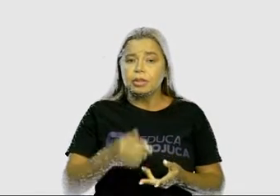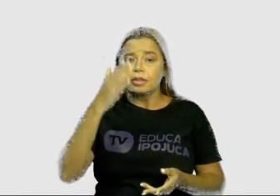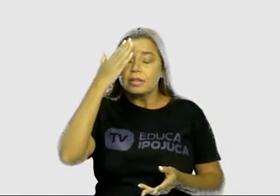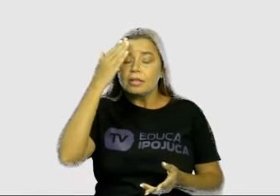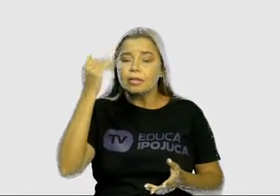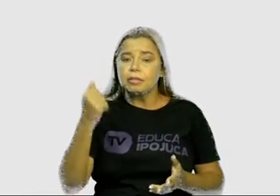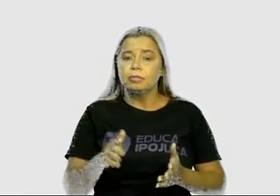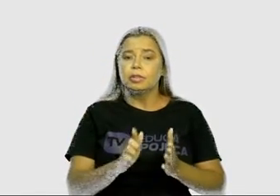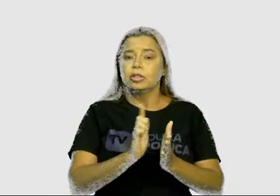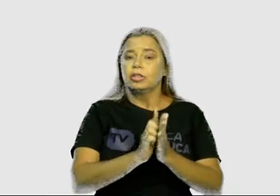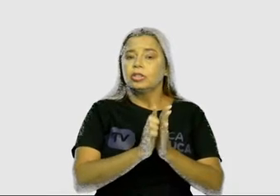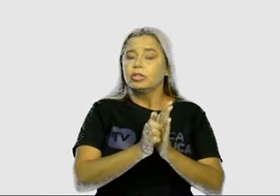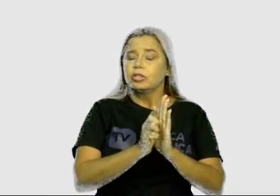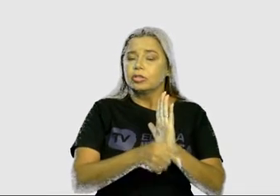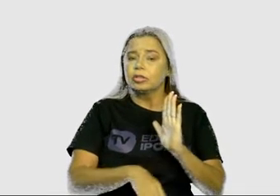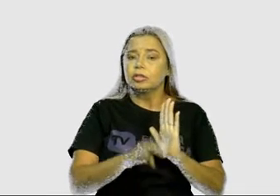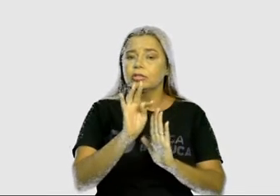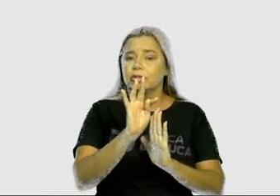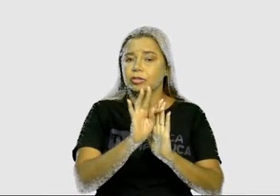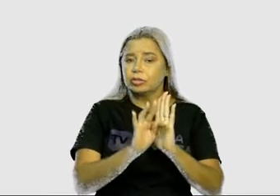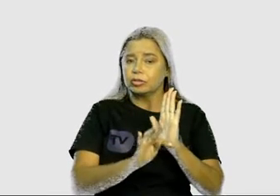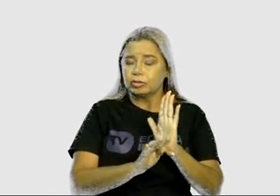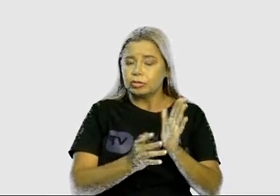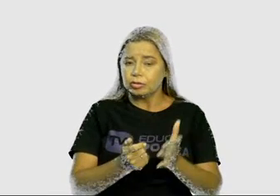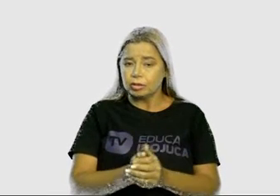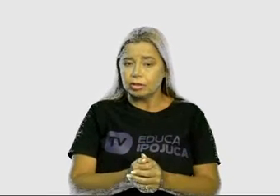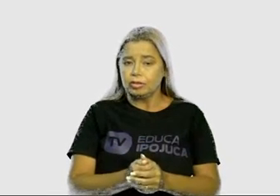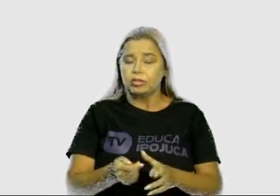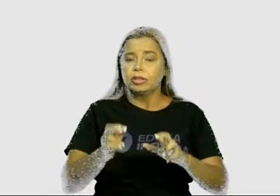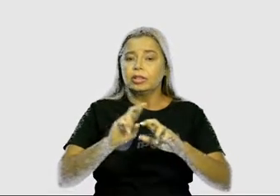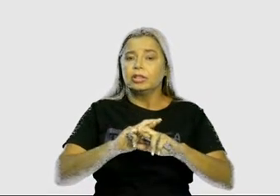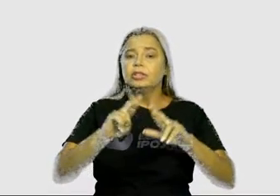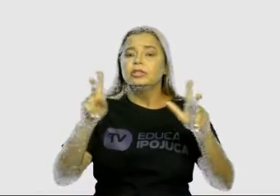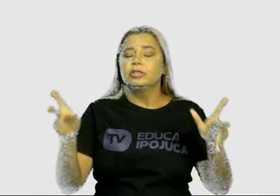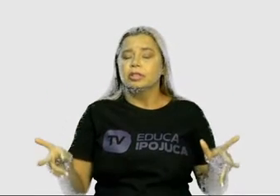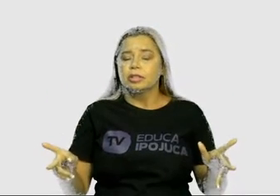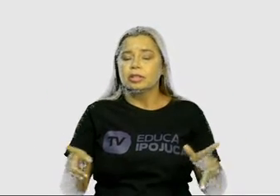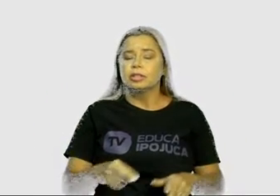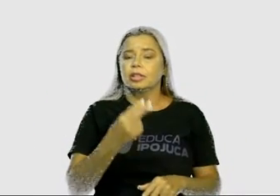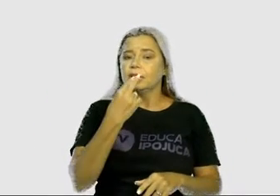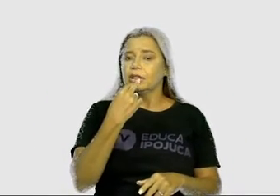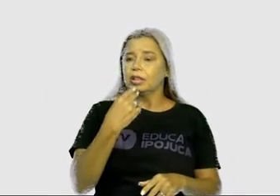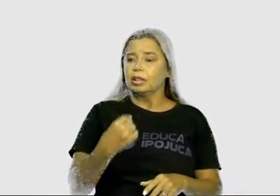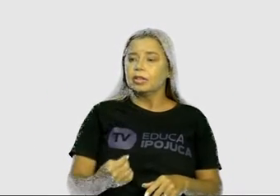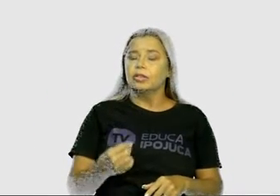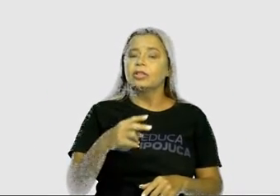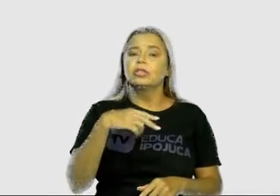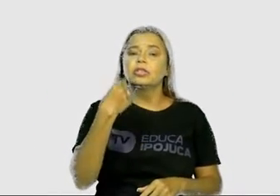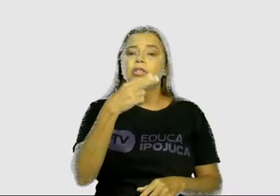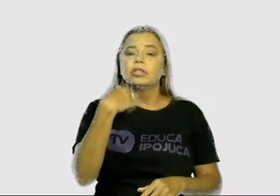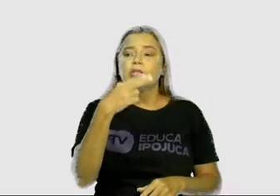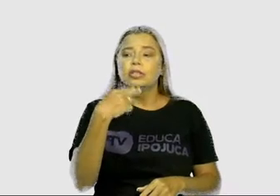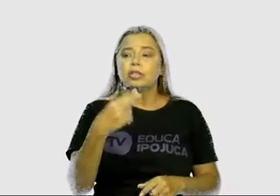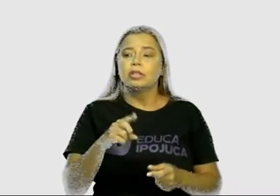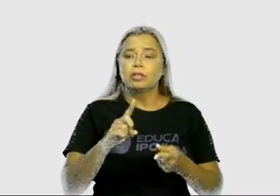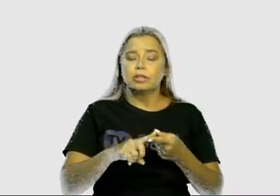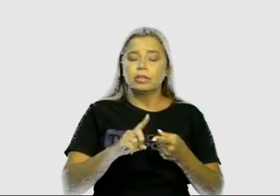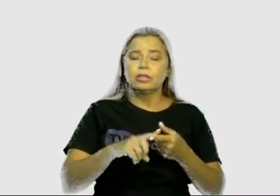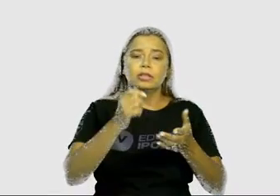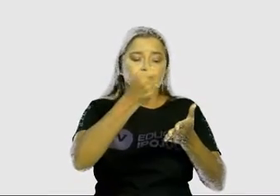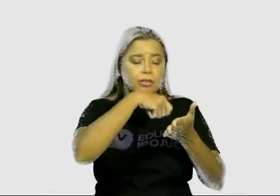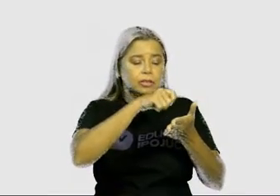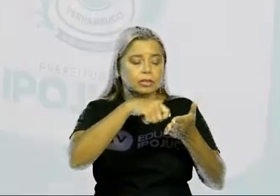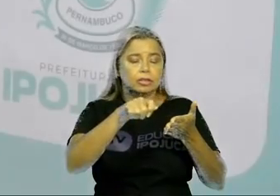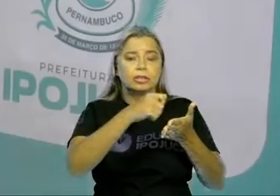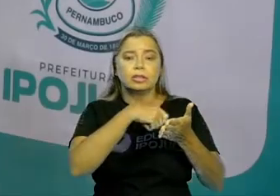textos, e as diferenças entre a linguagem oral e escrita. Porque a leitura vai começar a abrir o meu